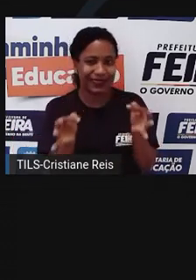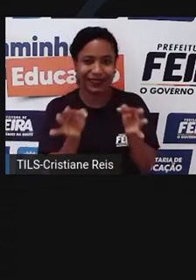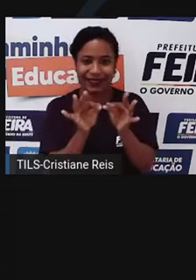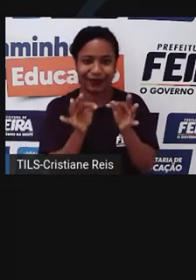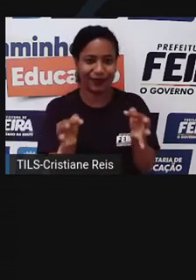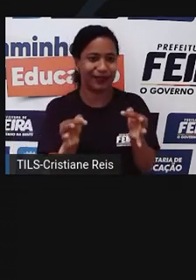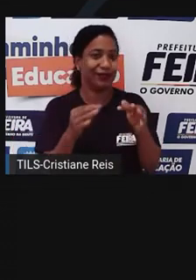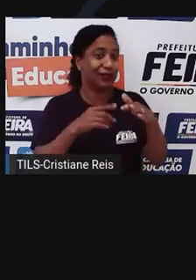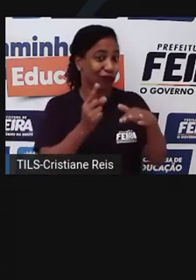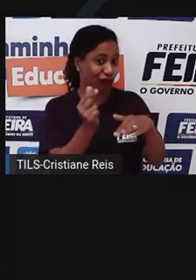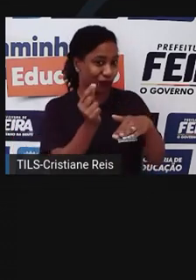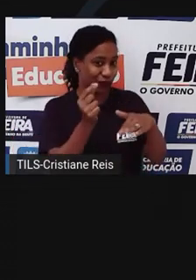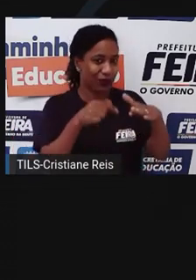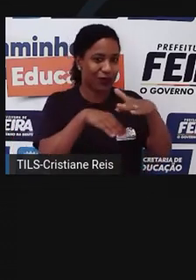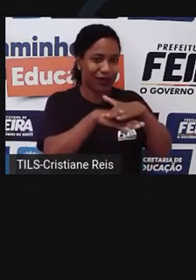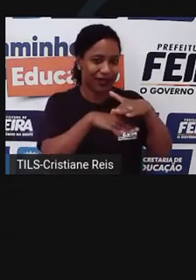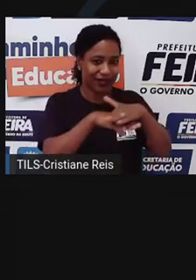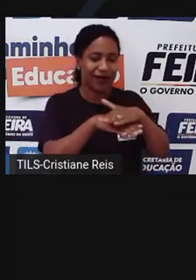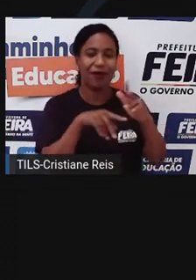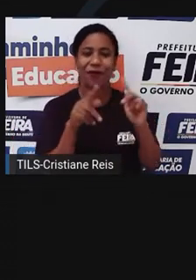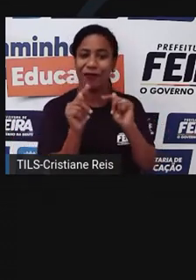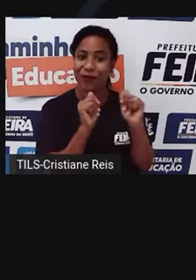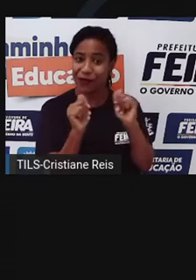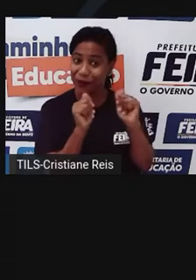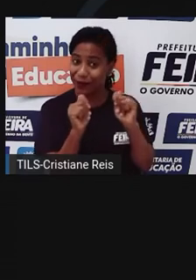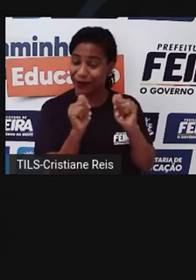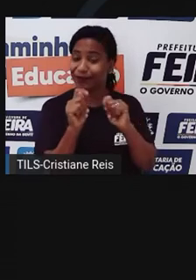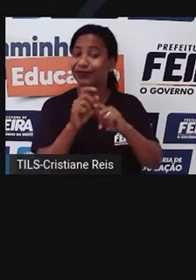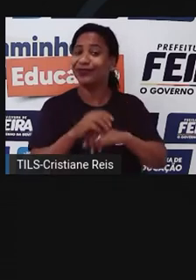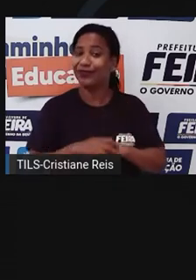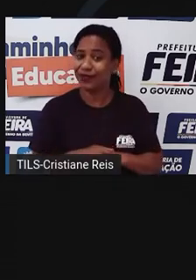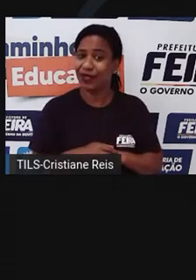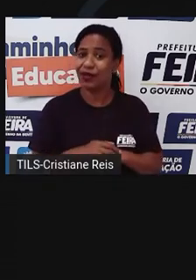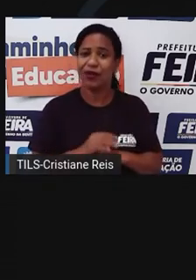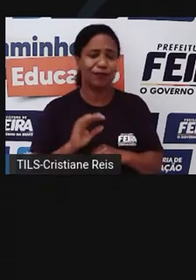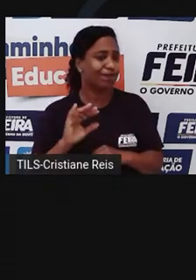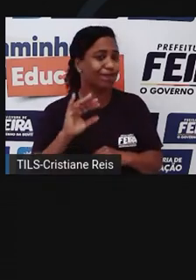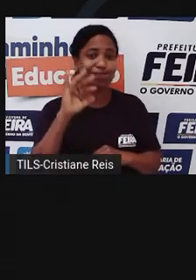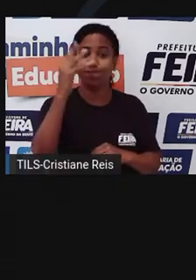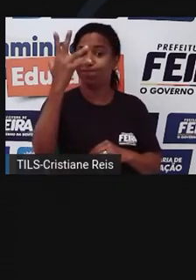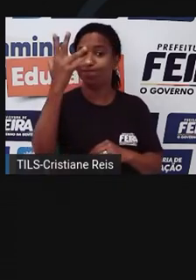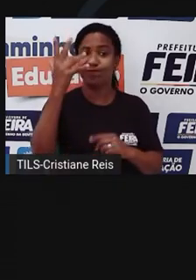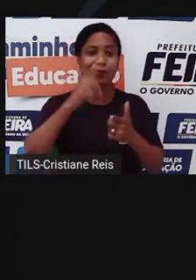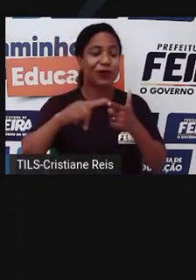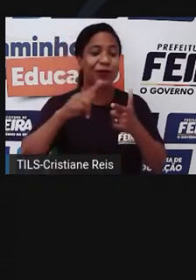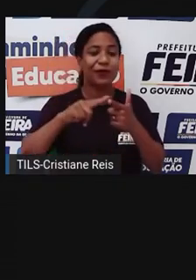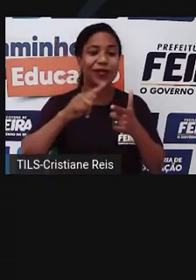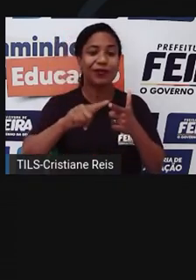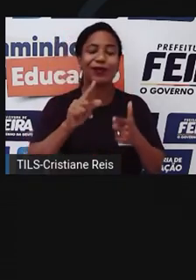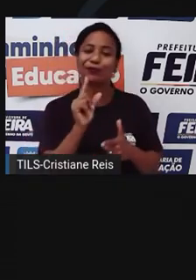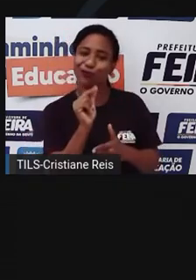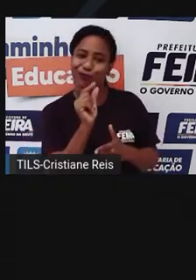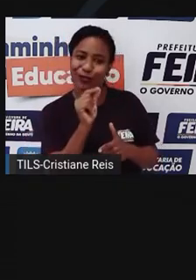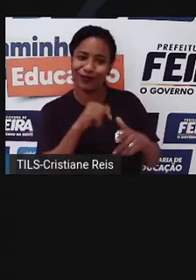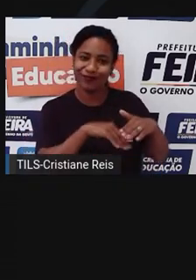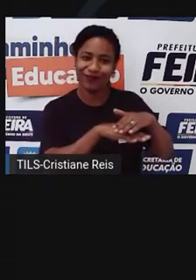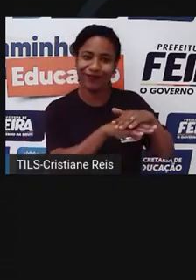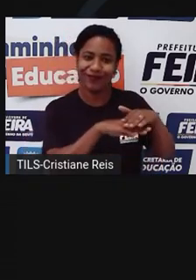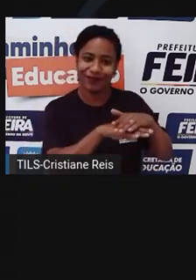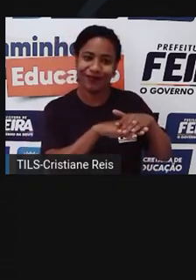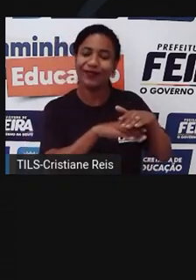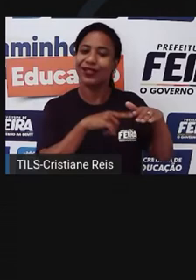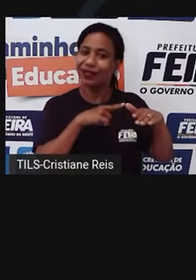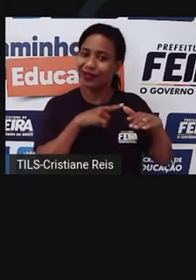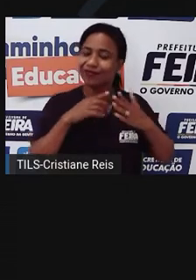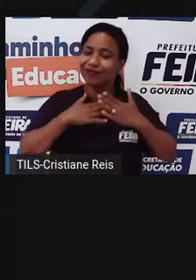você guardar mais dinheiro, poupar, para realmente a hora que acontecer alguma situação de imprevisto, a pessoa lidar com isso de